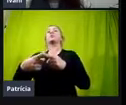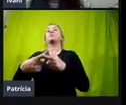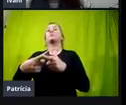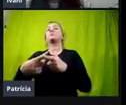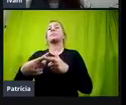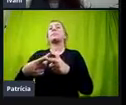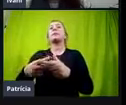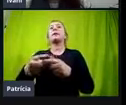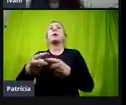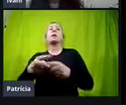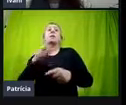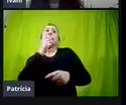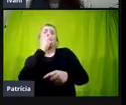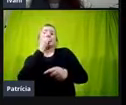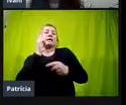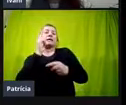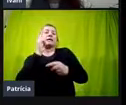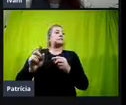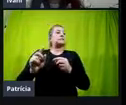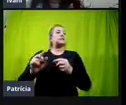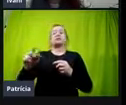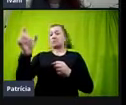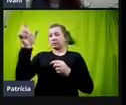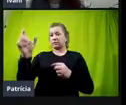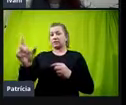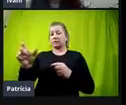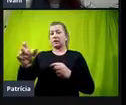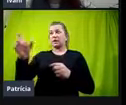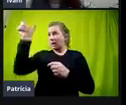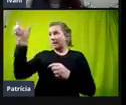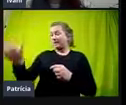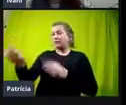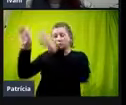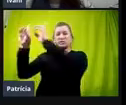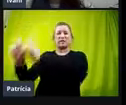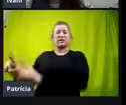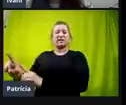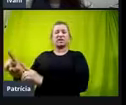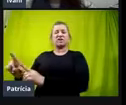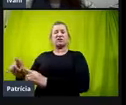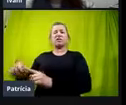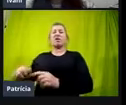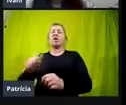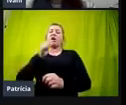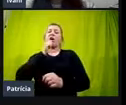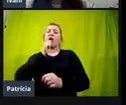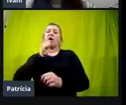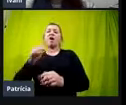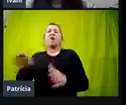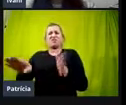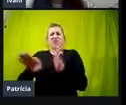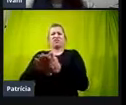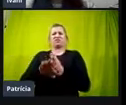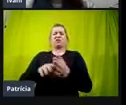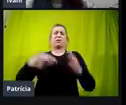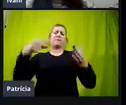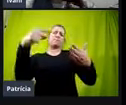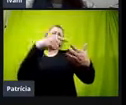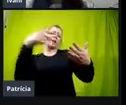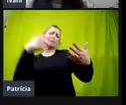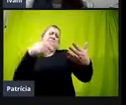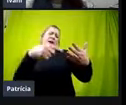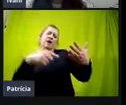Parece que a gente, que a pessoa com deficiência ainda chega com receituário, assim, né? A